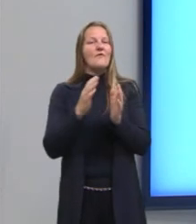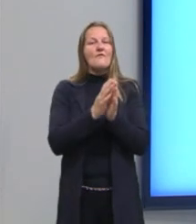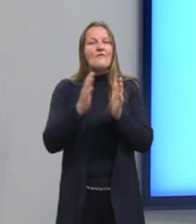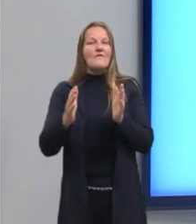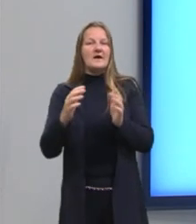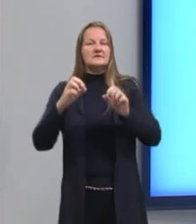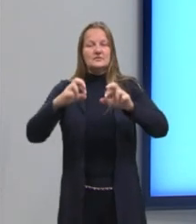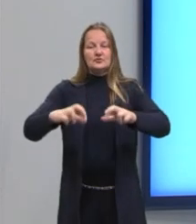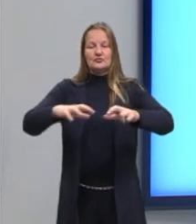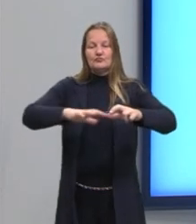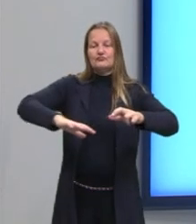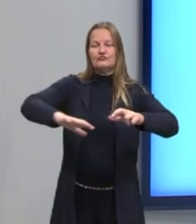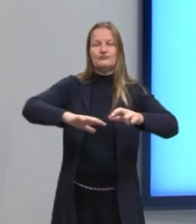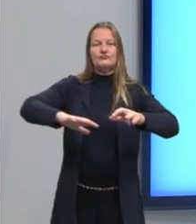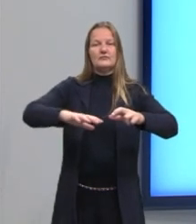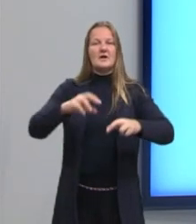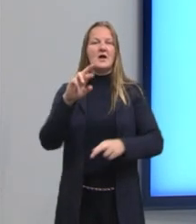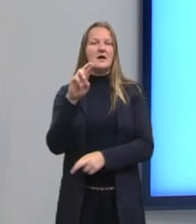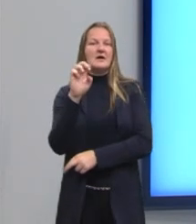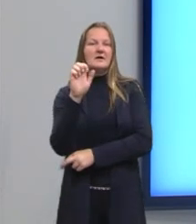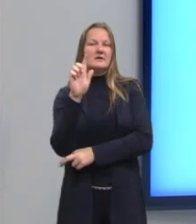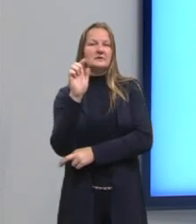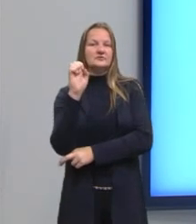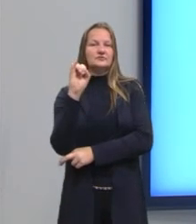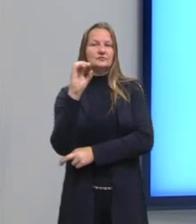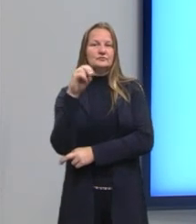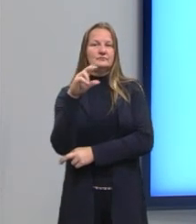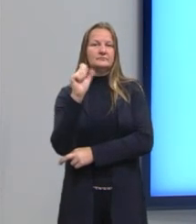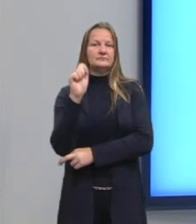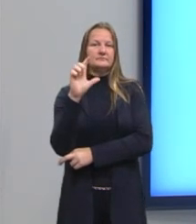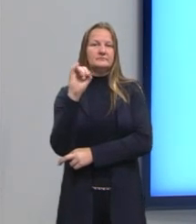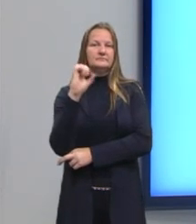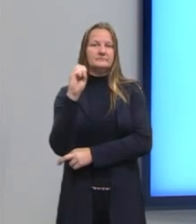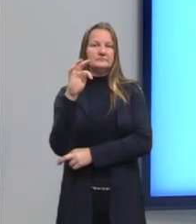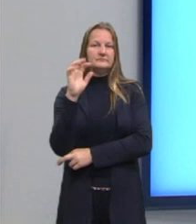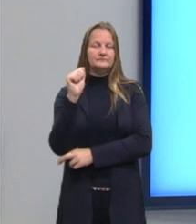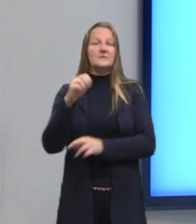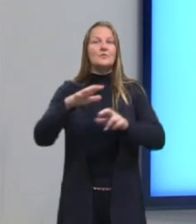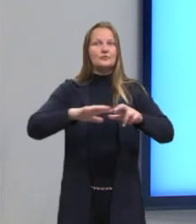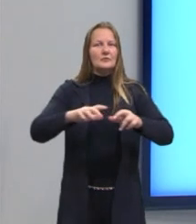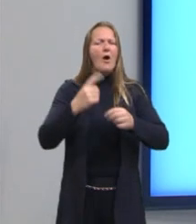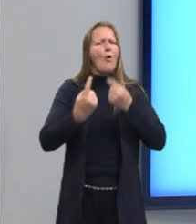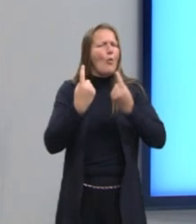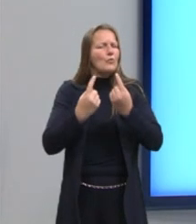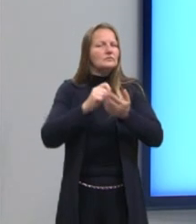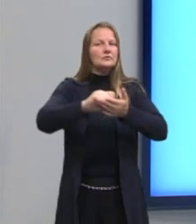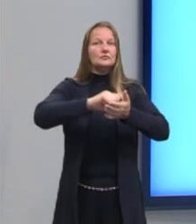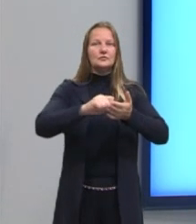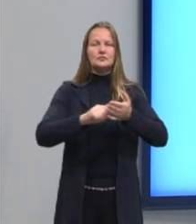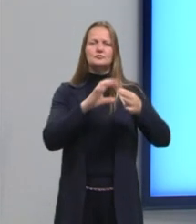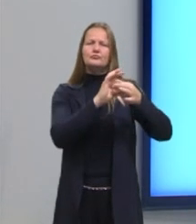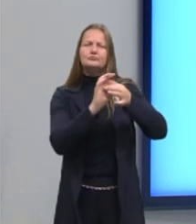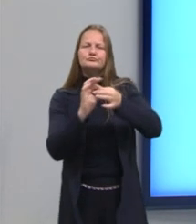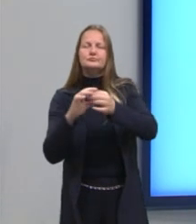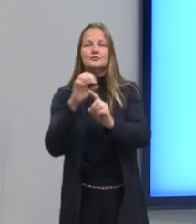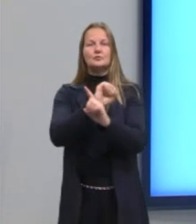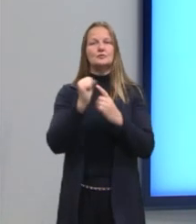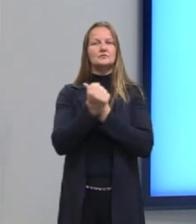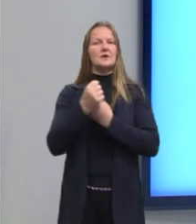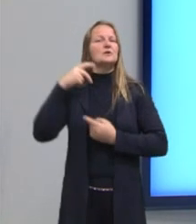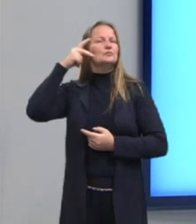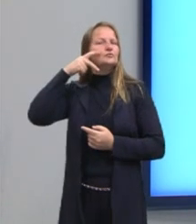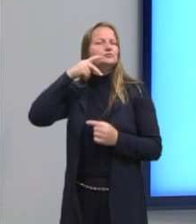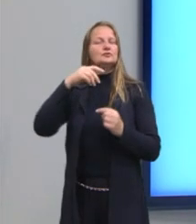regionalista, porque nós temos vários autores que falam das condições sociais, políticas e